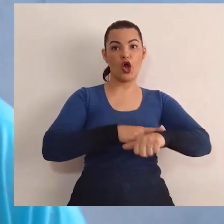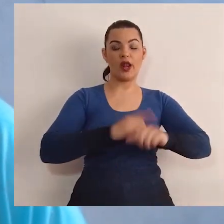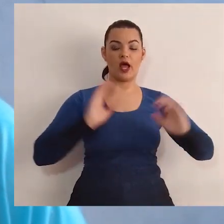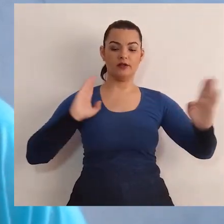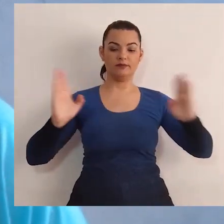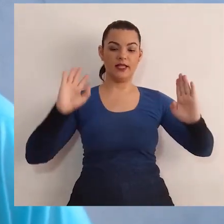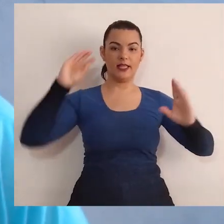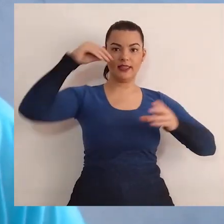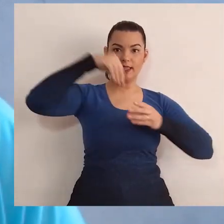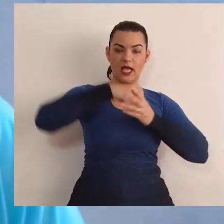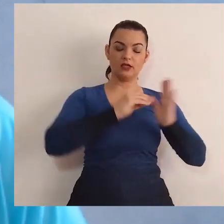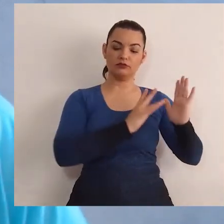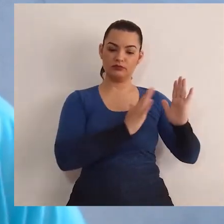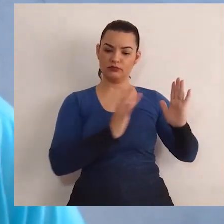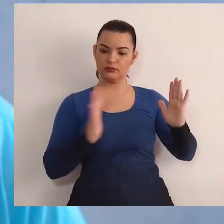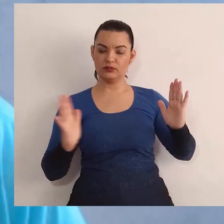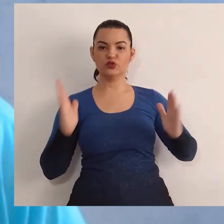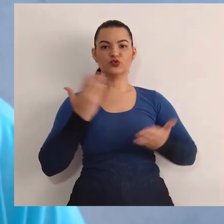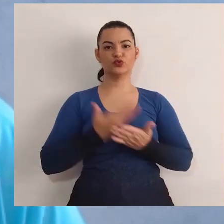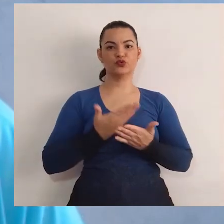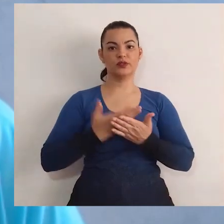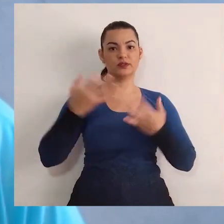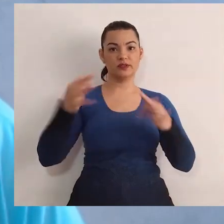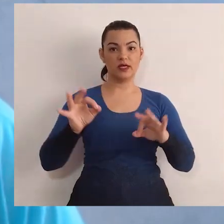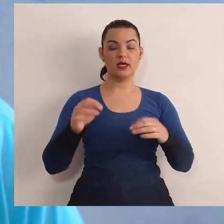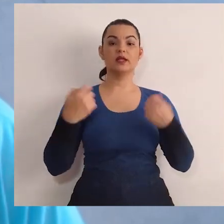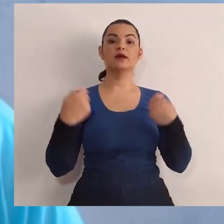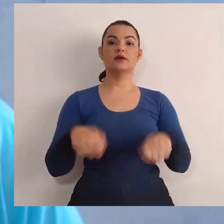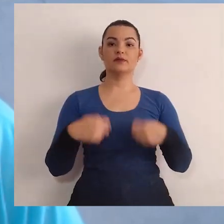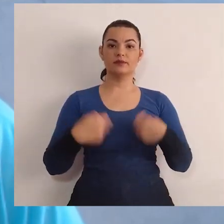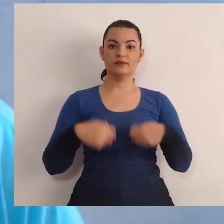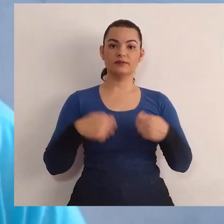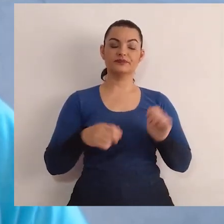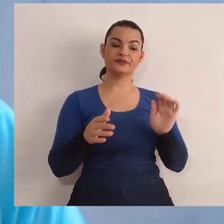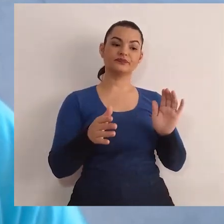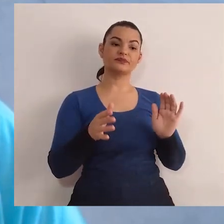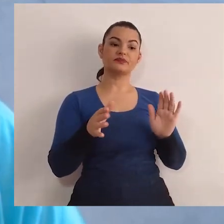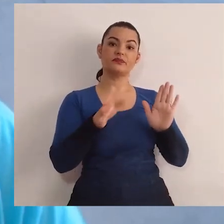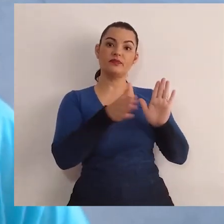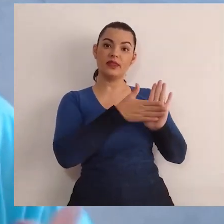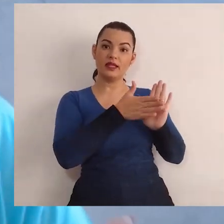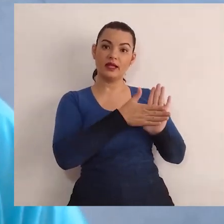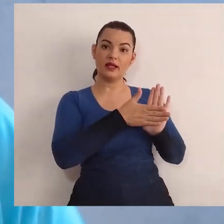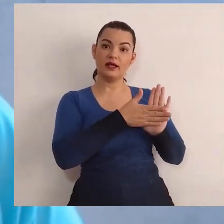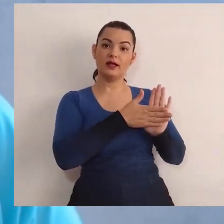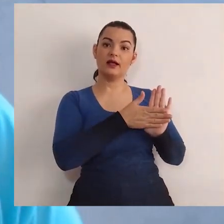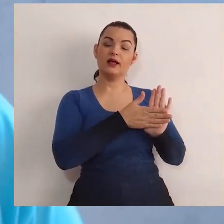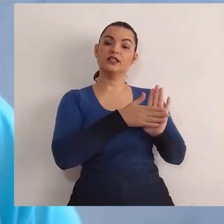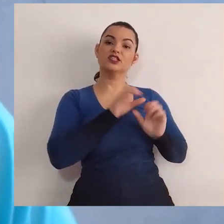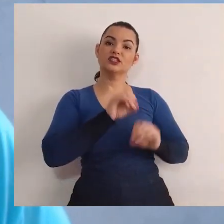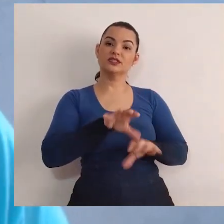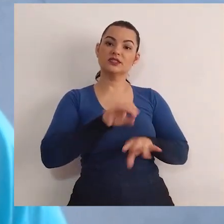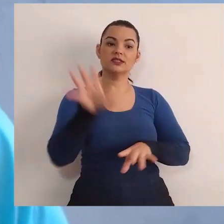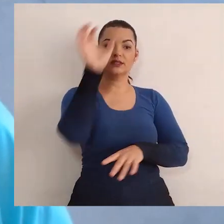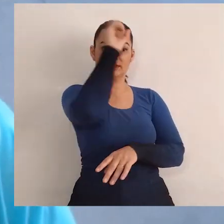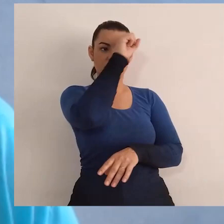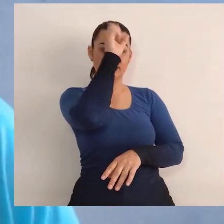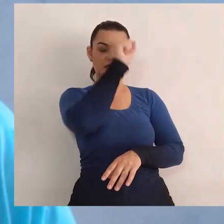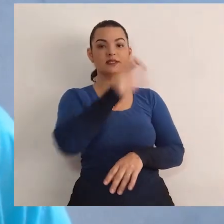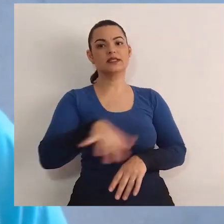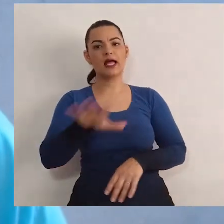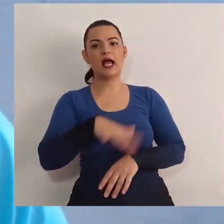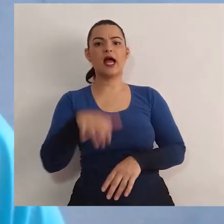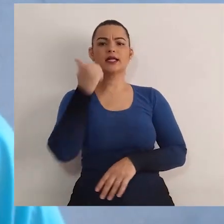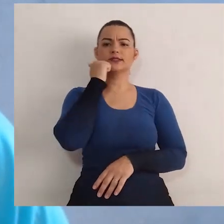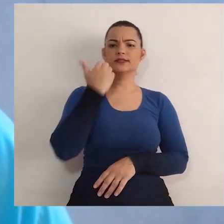horária, precisa garantir a vocês o cumprimento aí de propostas de aprendizagens das diferentes